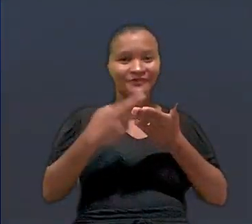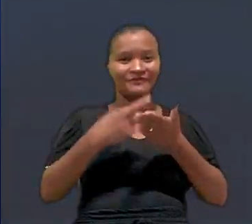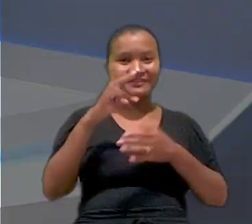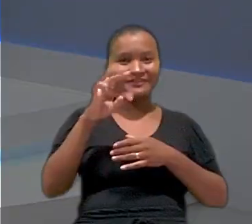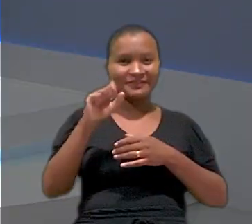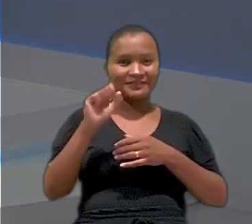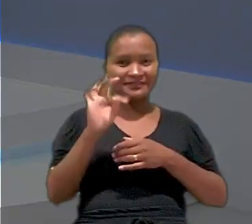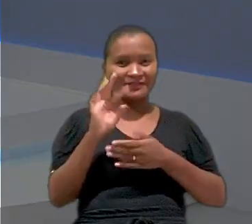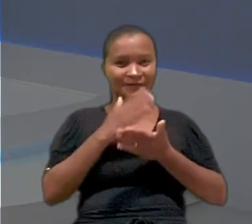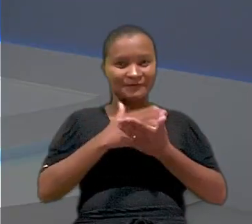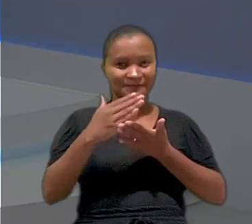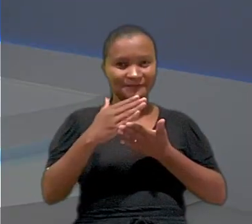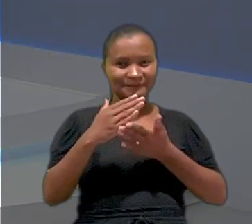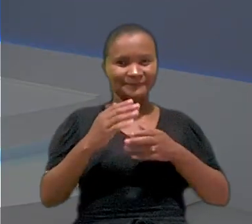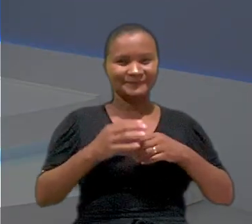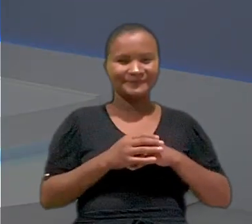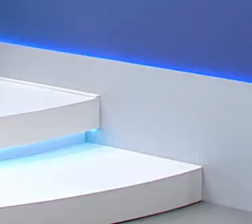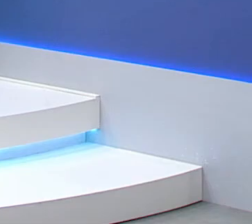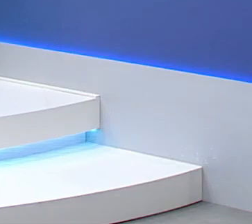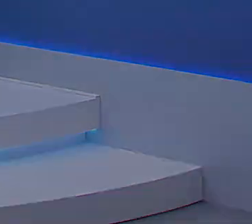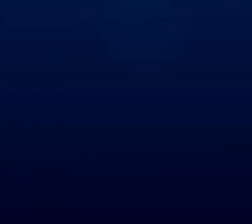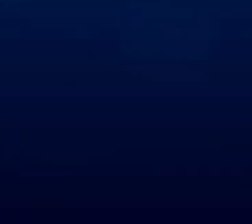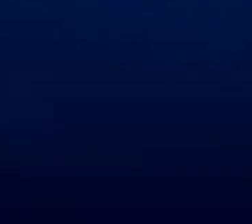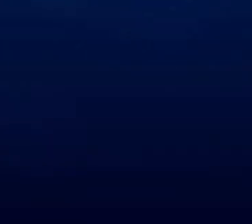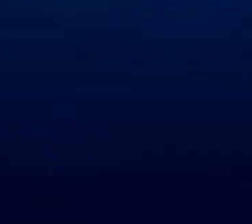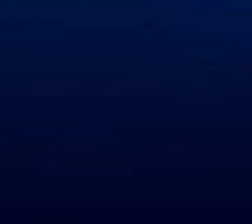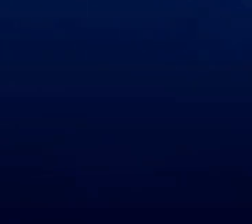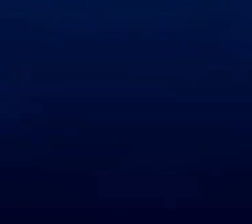O Revista TST está no ar.